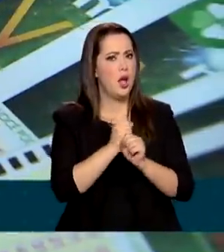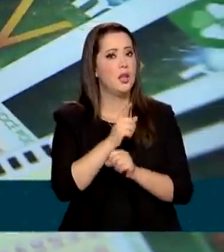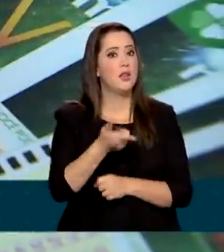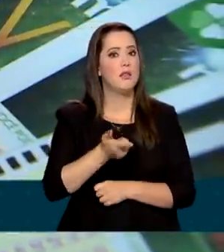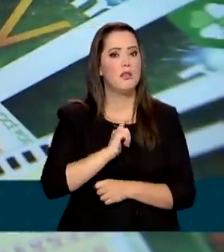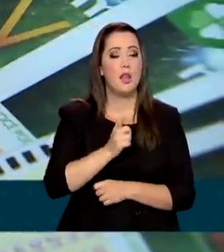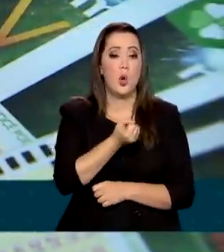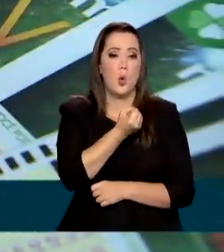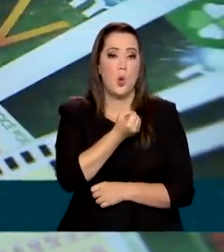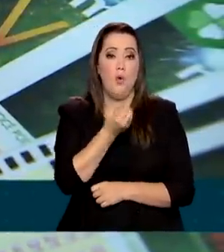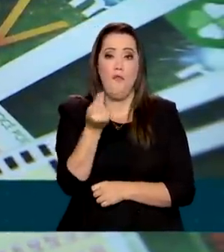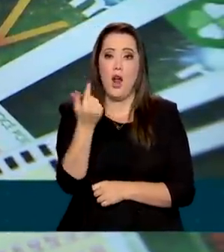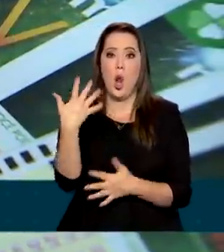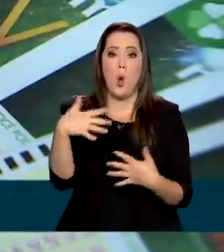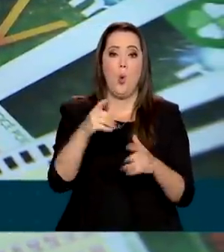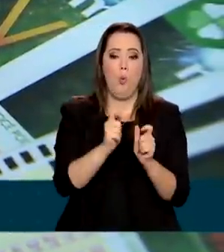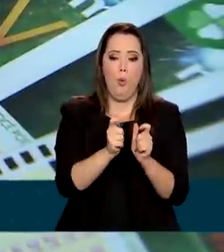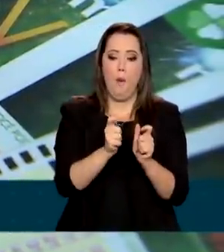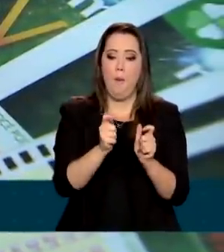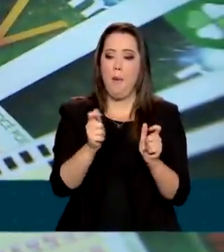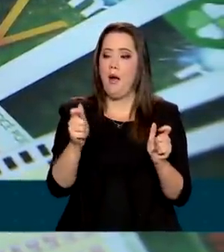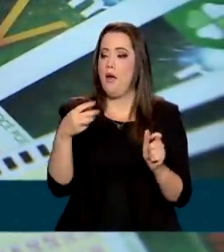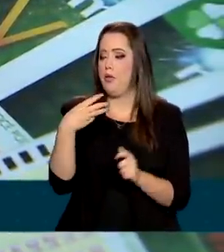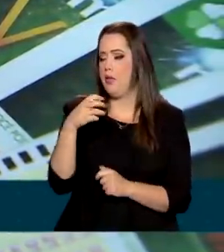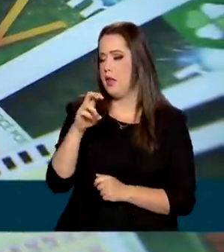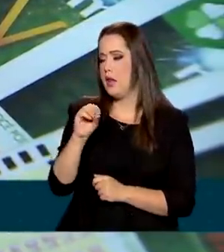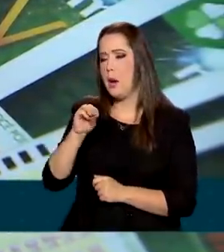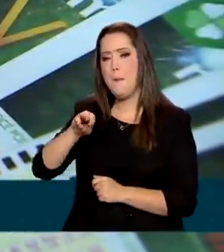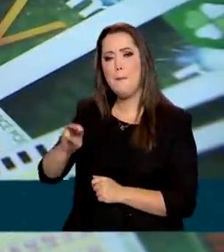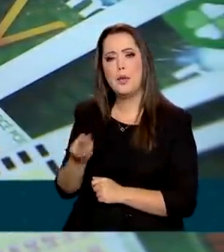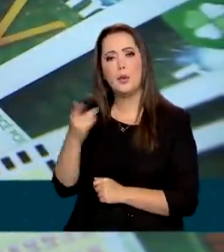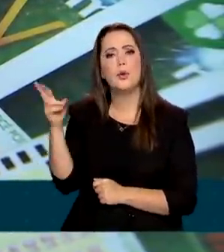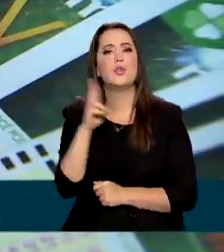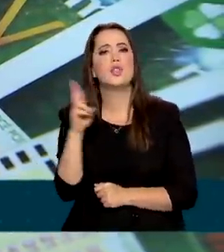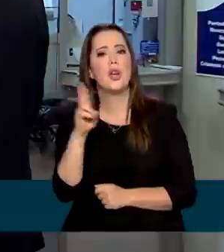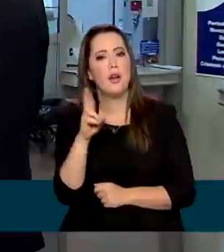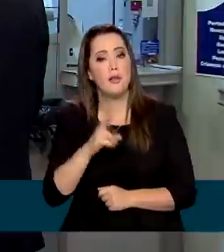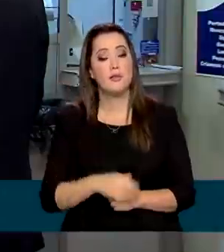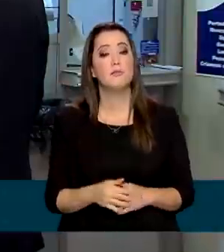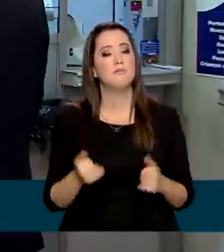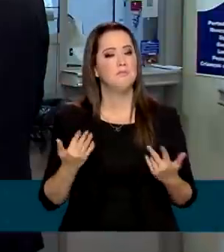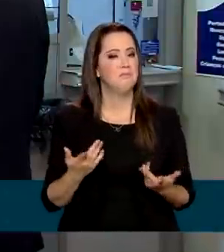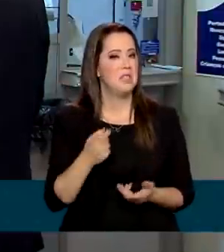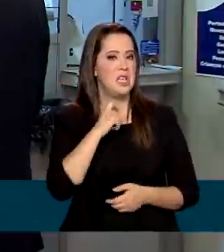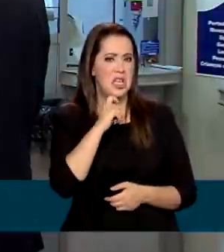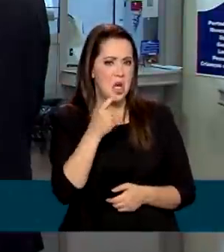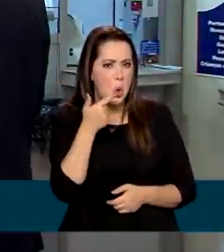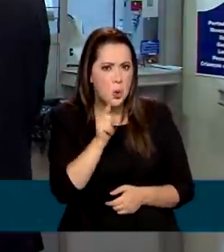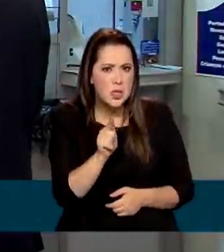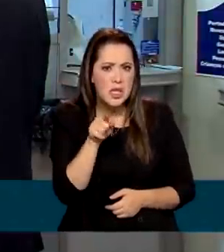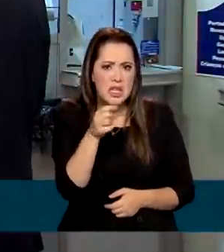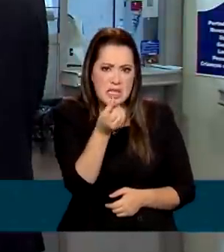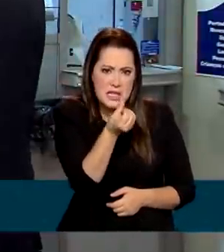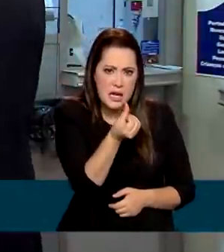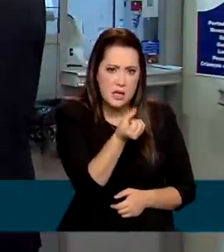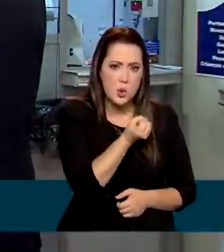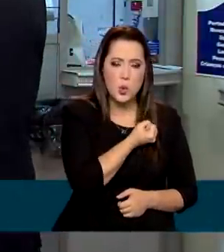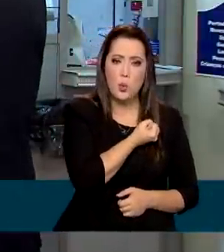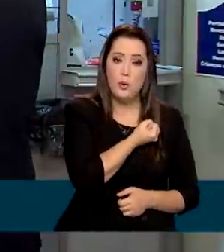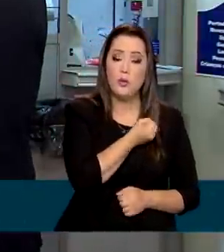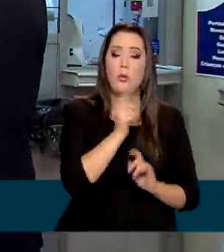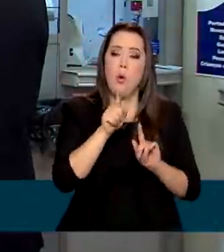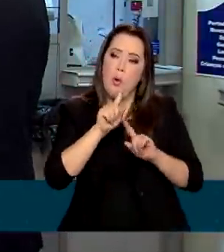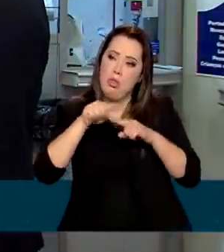prêmio da história, cerca de 350 milhões de reais. Se ninguém acertar as seis dezenas, o